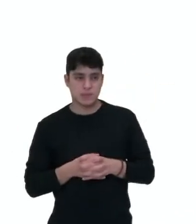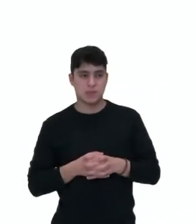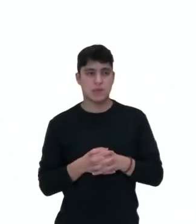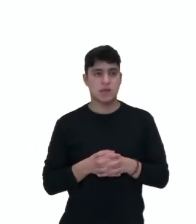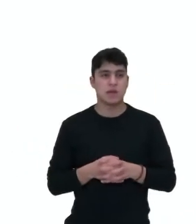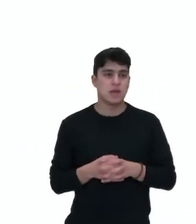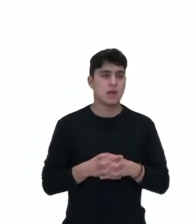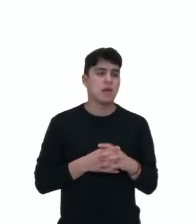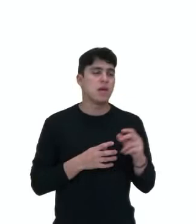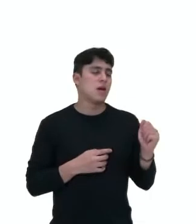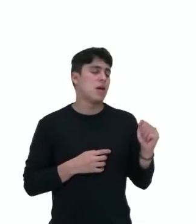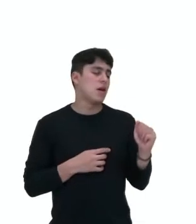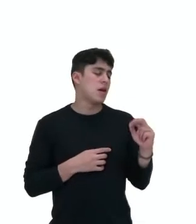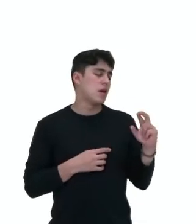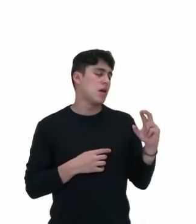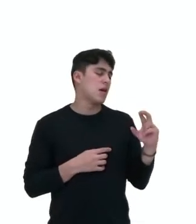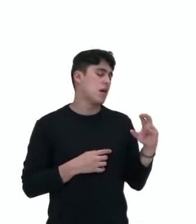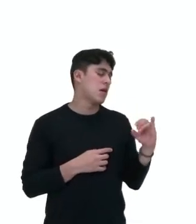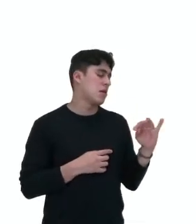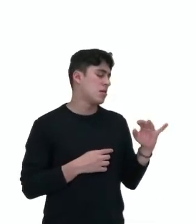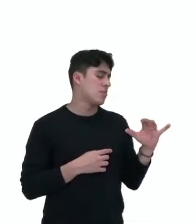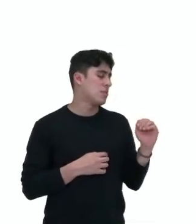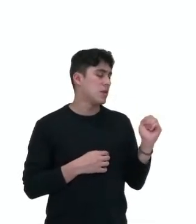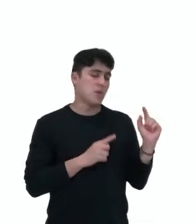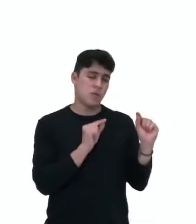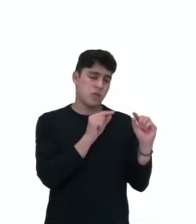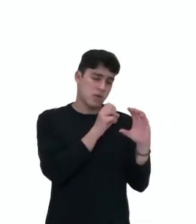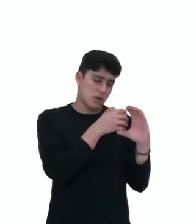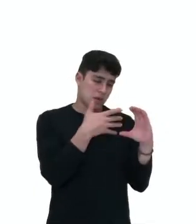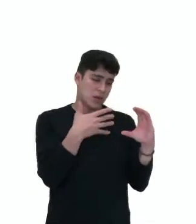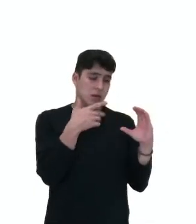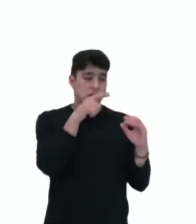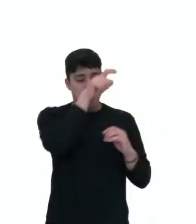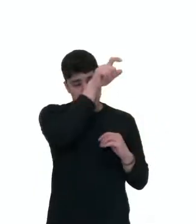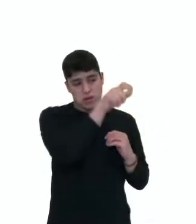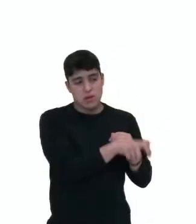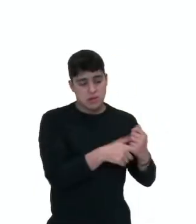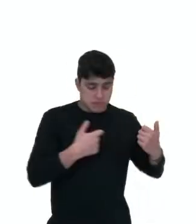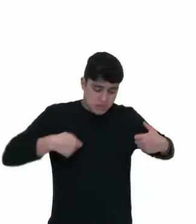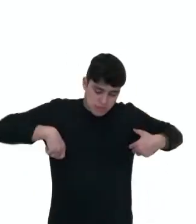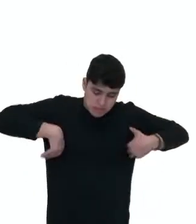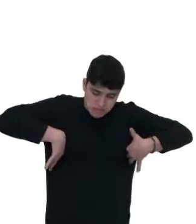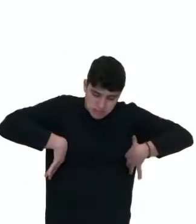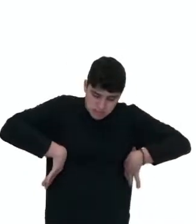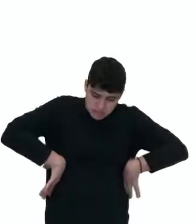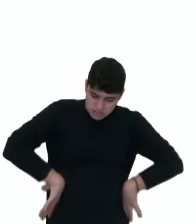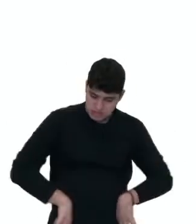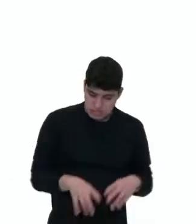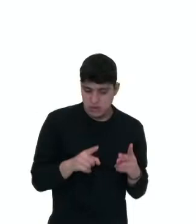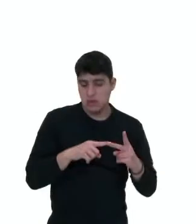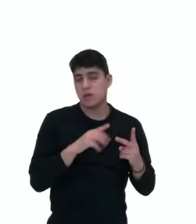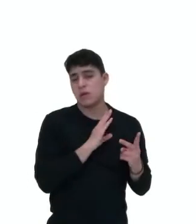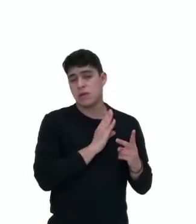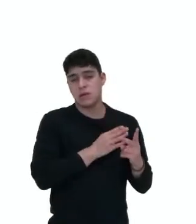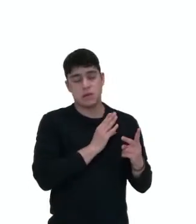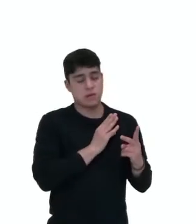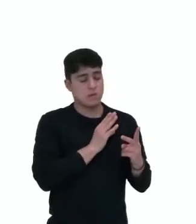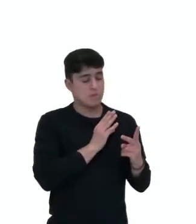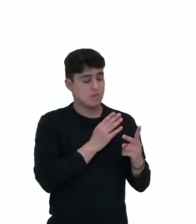percebidos por essa pessoa. Quais são eles? Ela começa a transpirar, suar bastante, dores no peito,